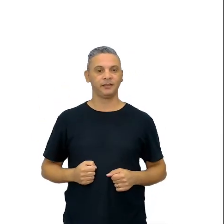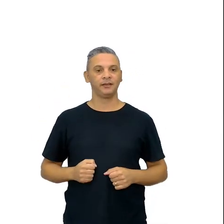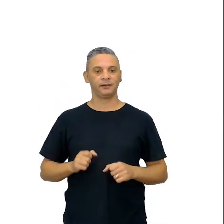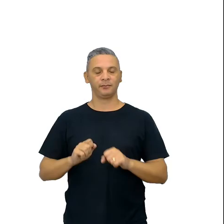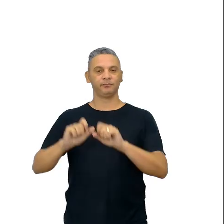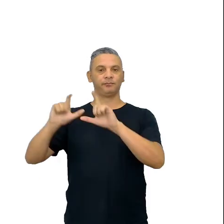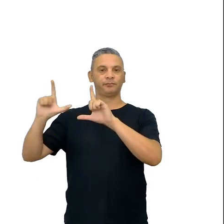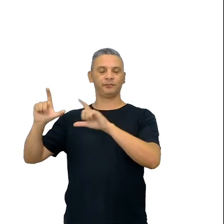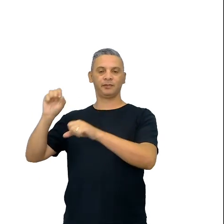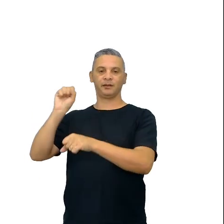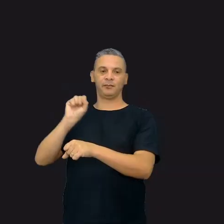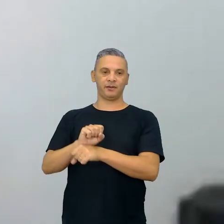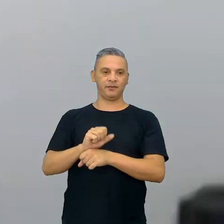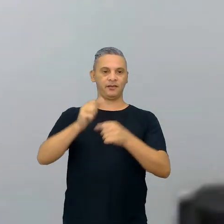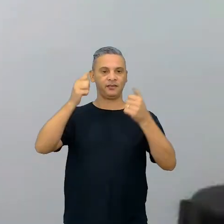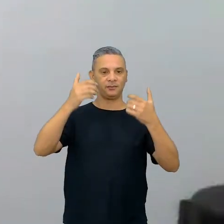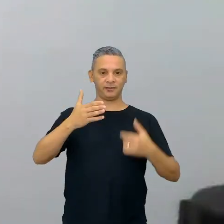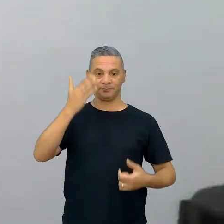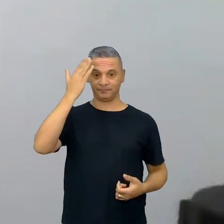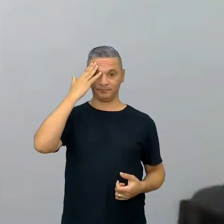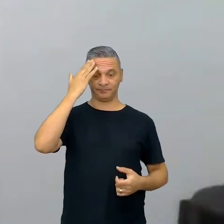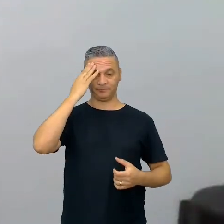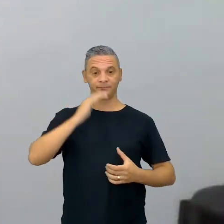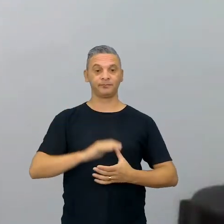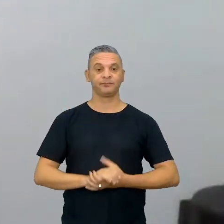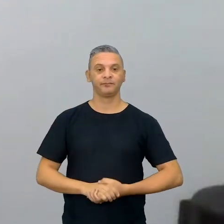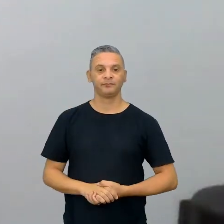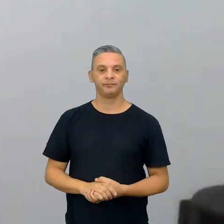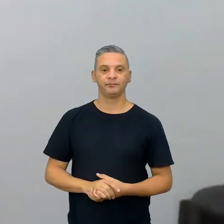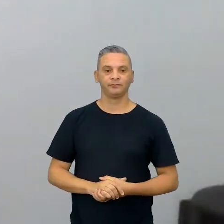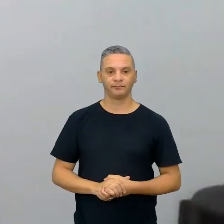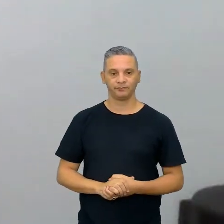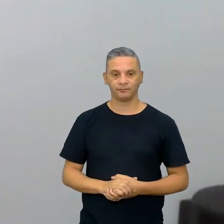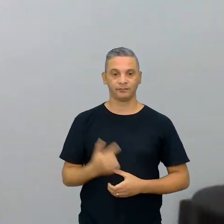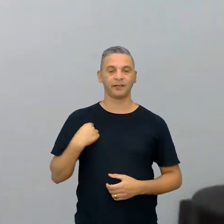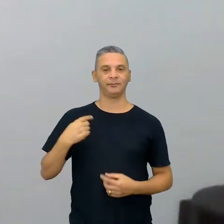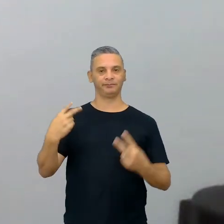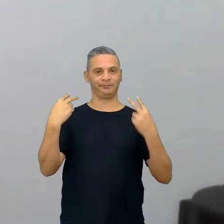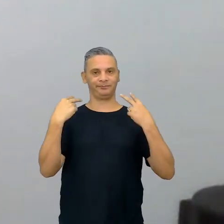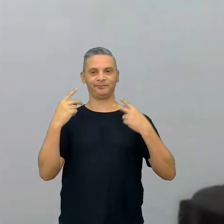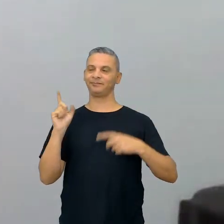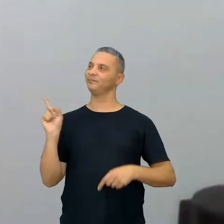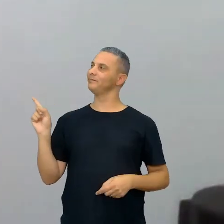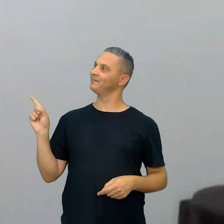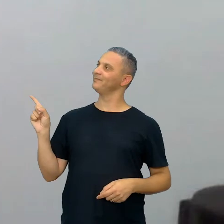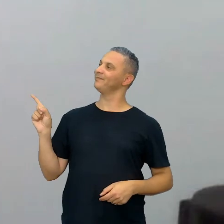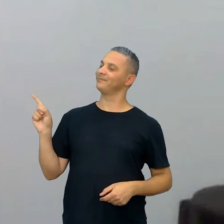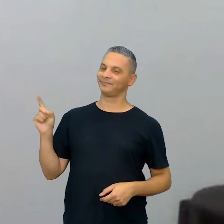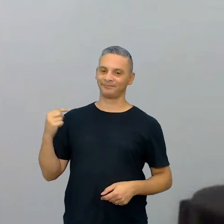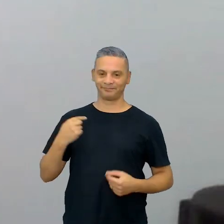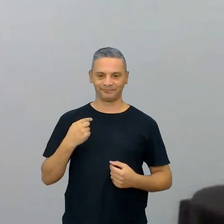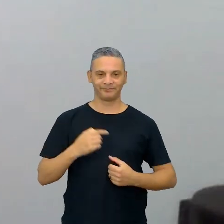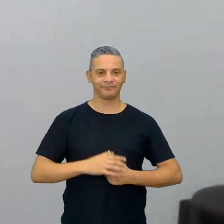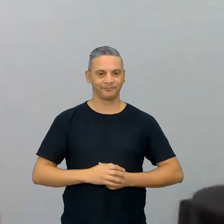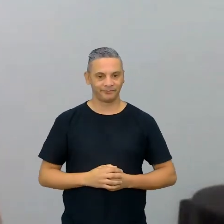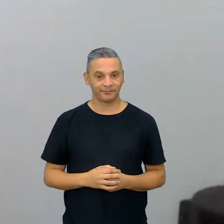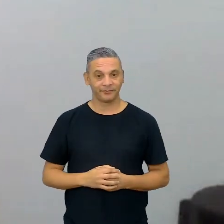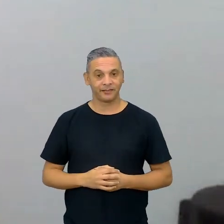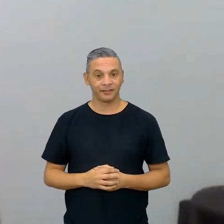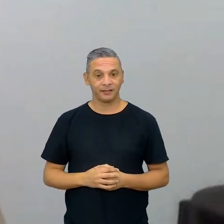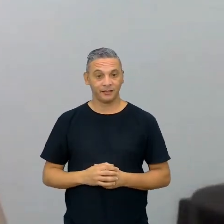apresentar para vocês me verem em tela cheia, estou aqui, né, para vocês, então,